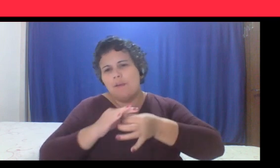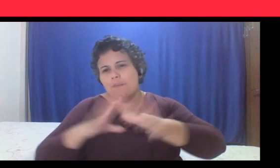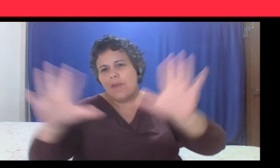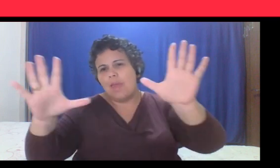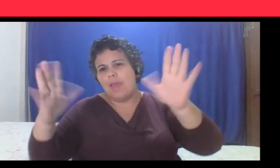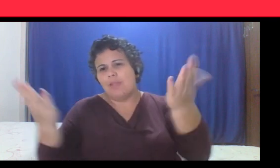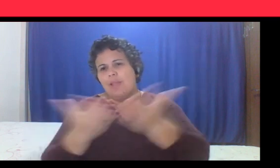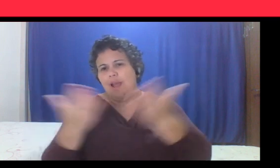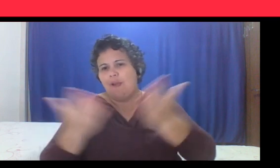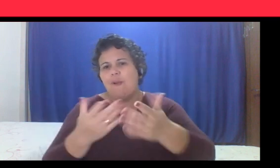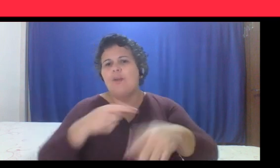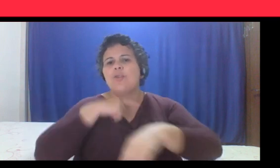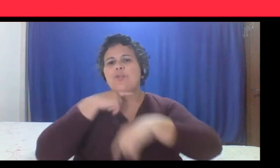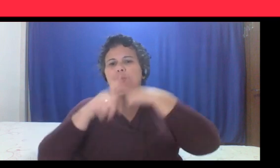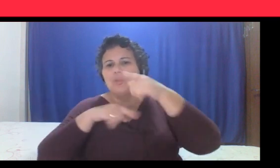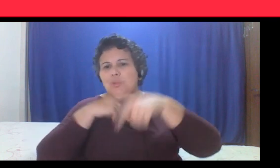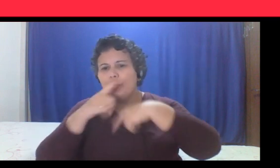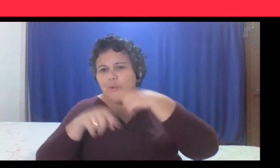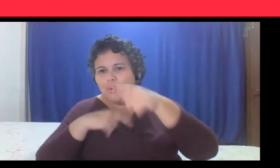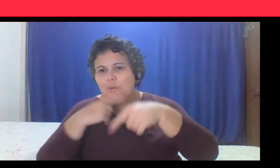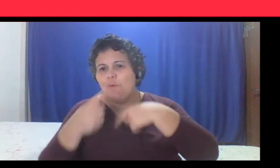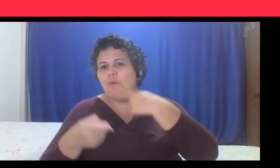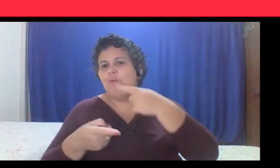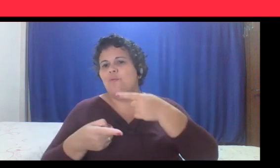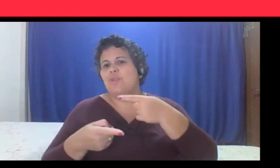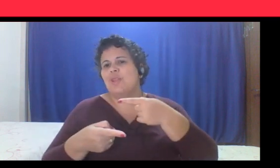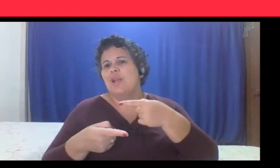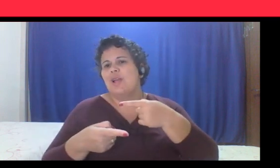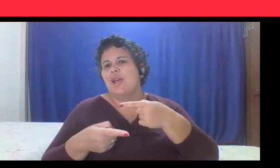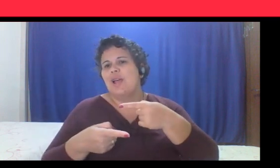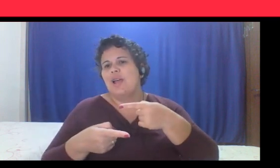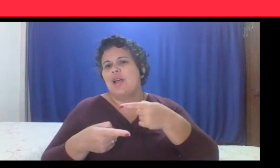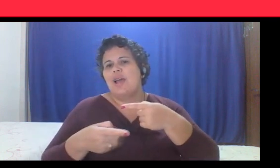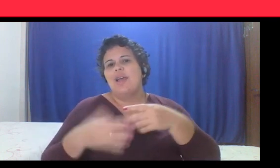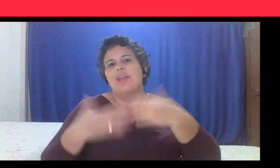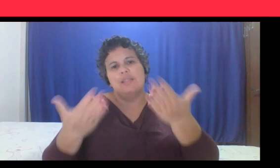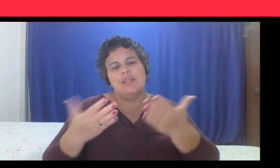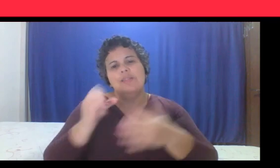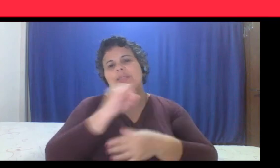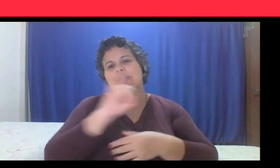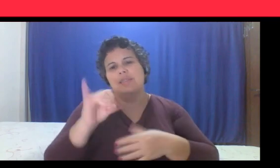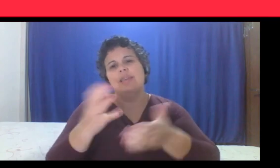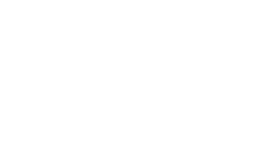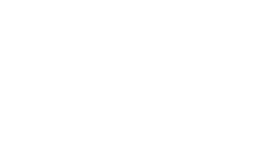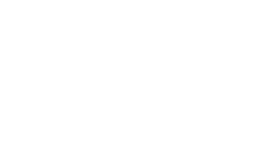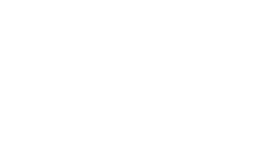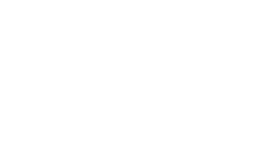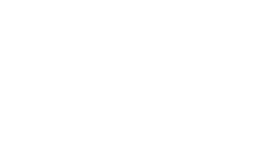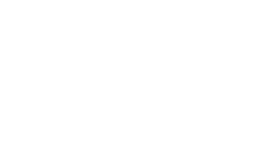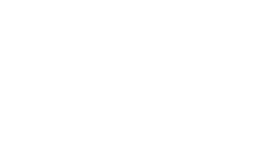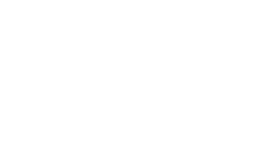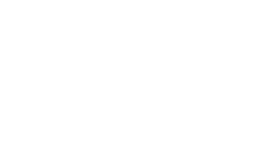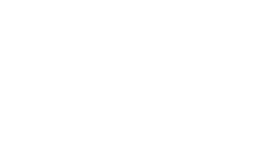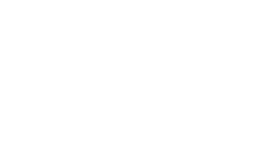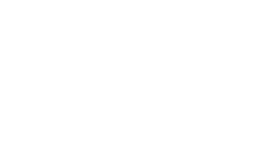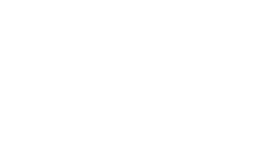dúvida, o vocês quiserem esclarecer, estou à disposição aqui, gente. Tchau.